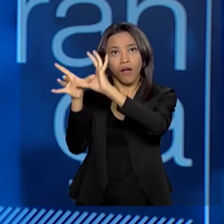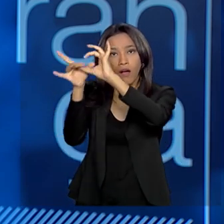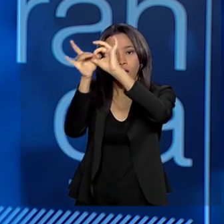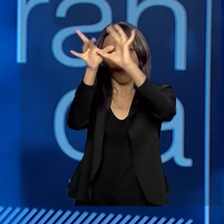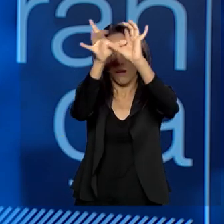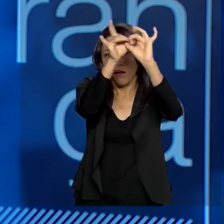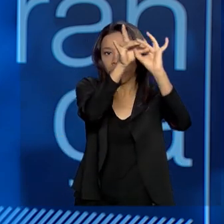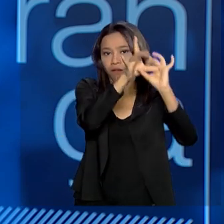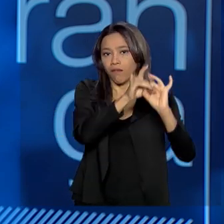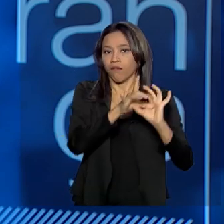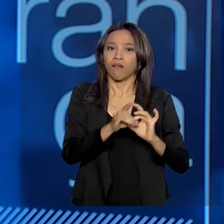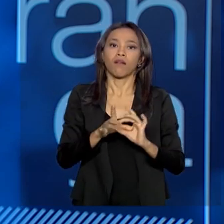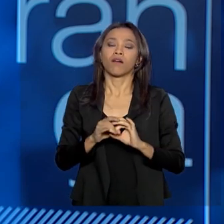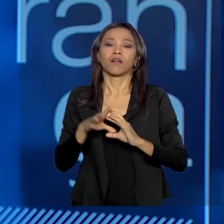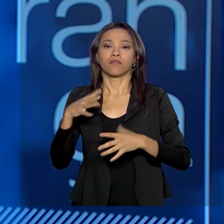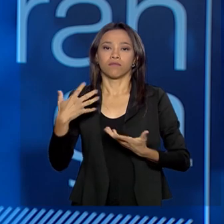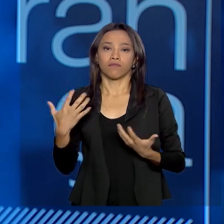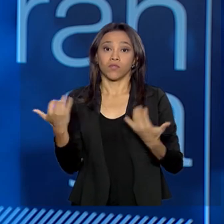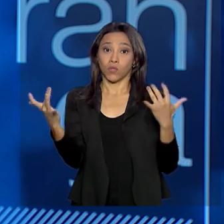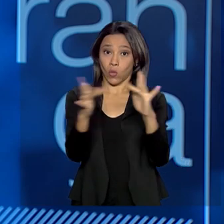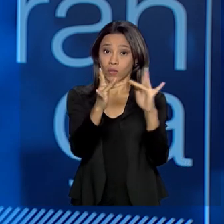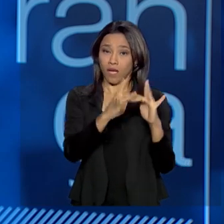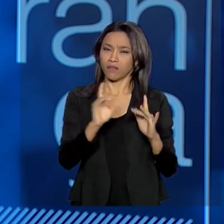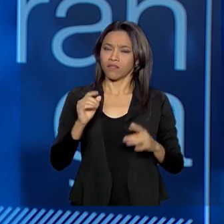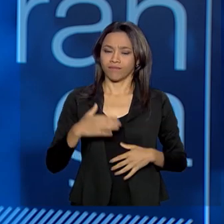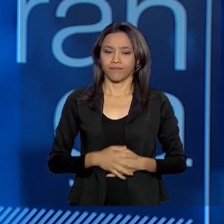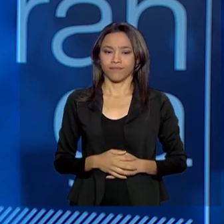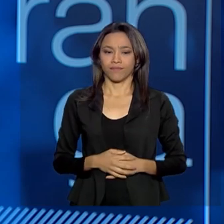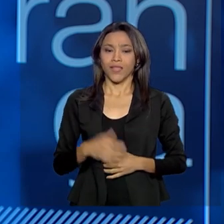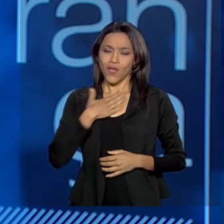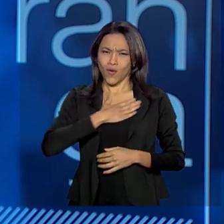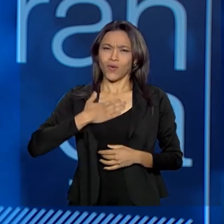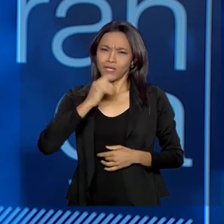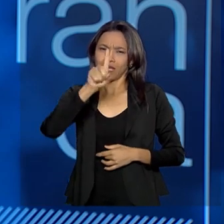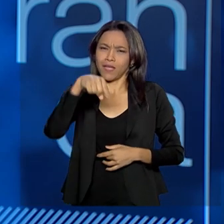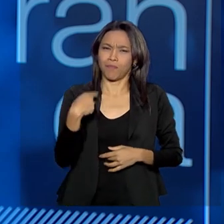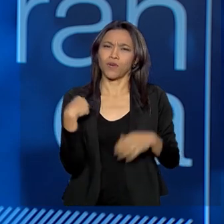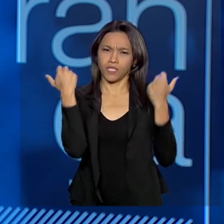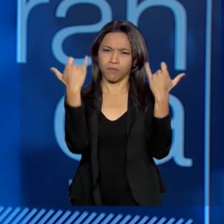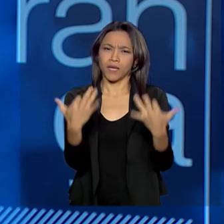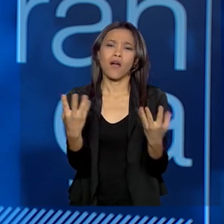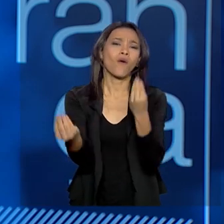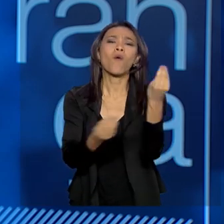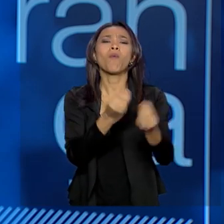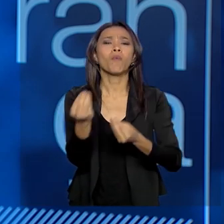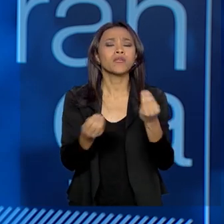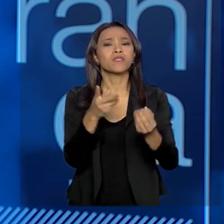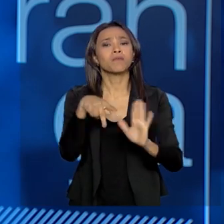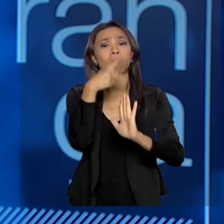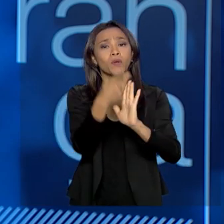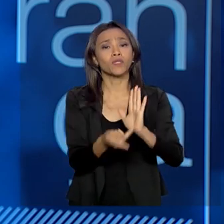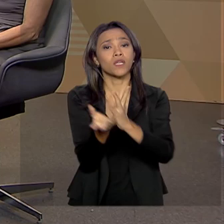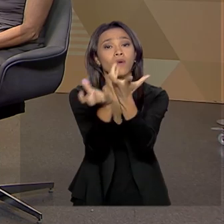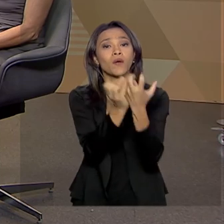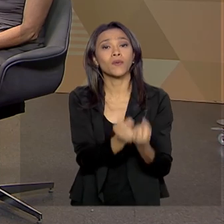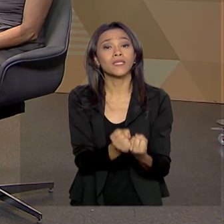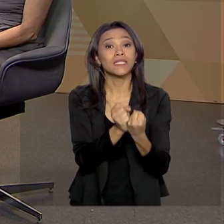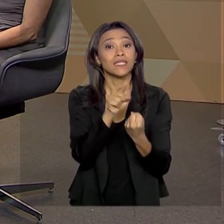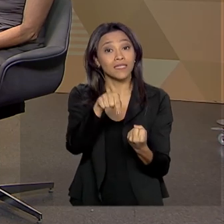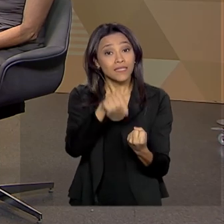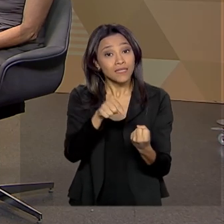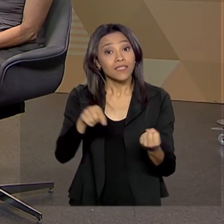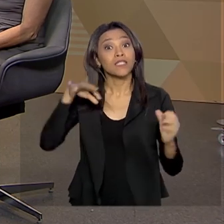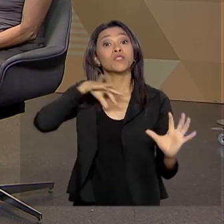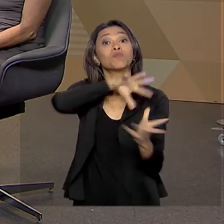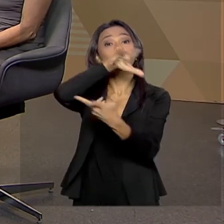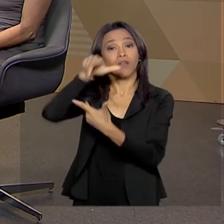desses imigrantes. Eu gostaria de, depois que o senhor me dá um tempinho, falar no nível internacional dessa projeção da operação